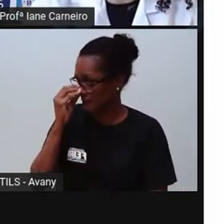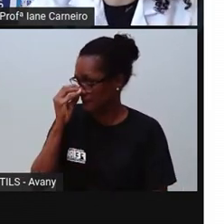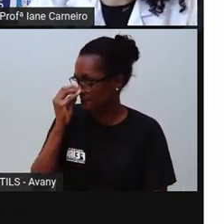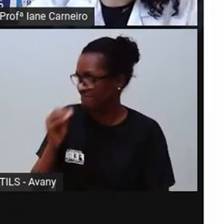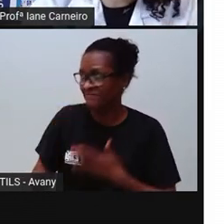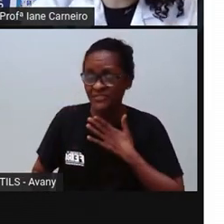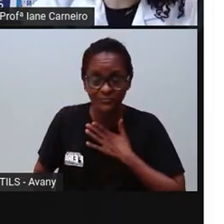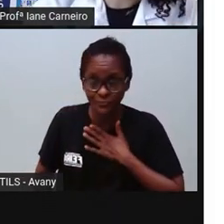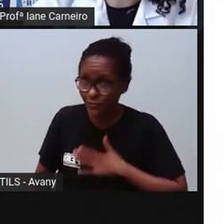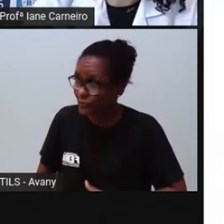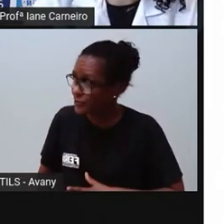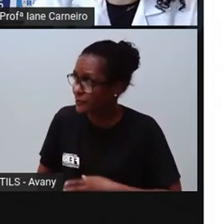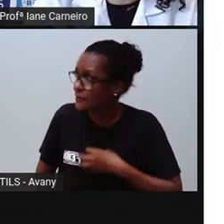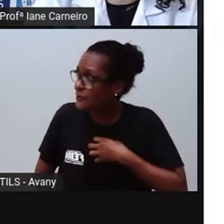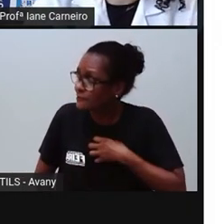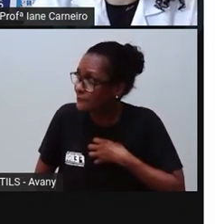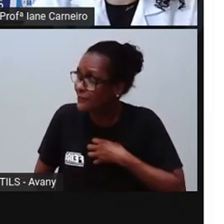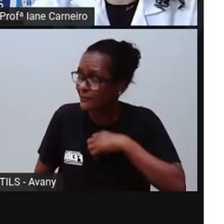conversando, tá certo?